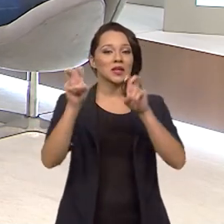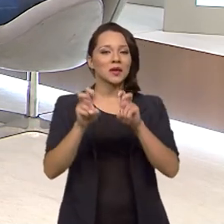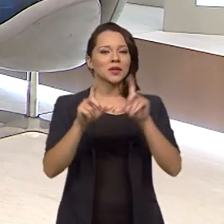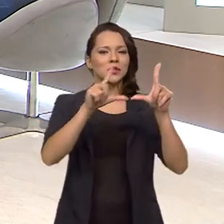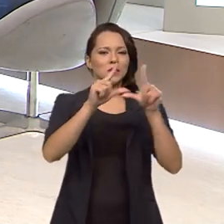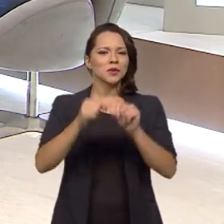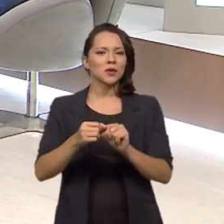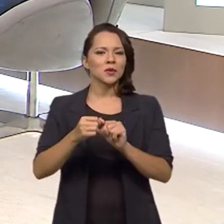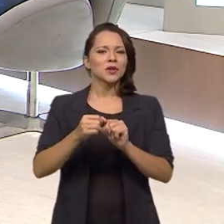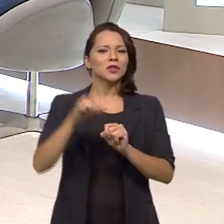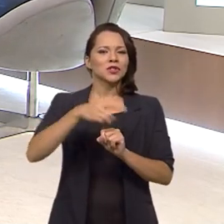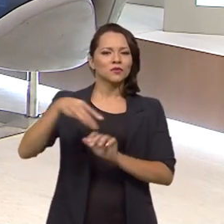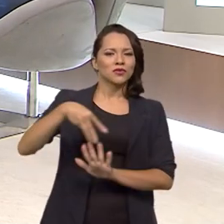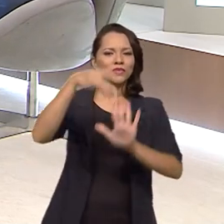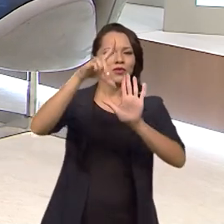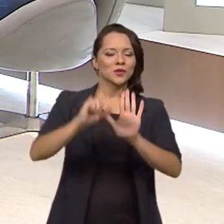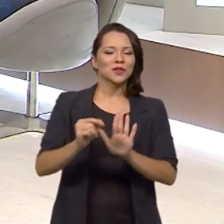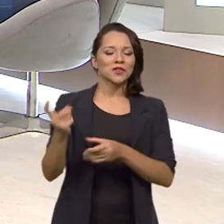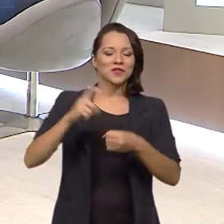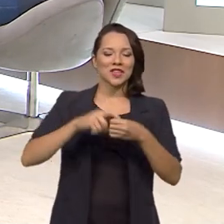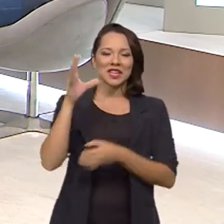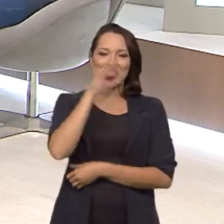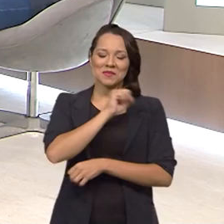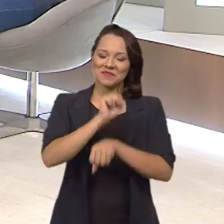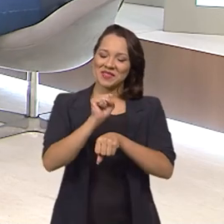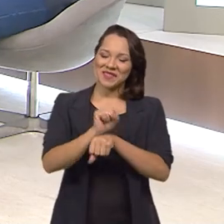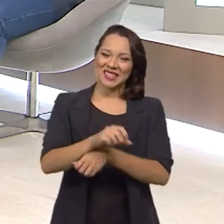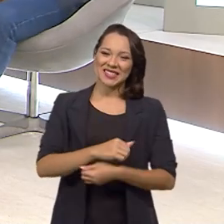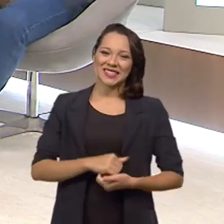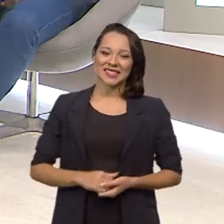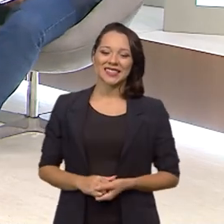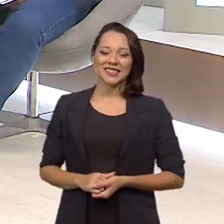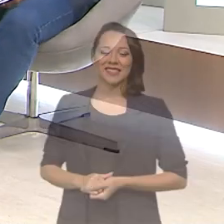redução de emissão de metano. A gente volta daqui a pouco. Não, saia daí.